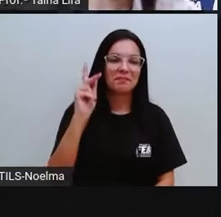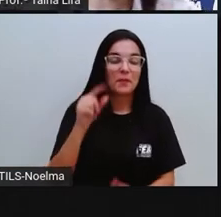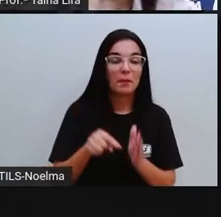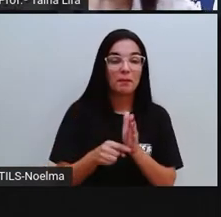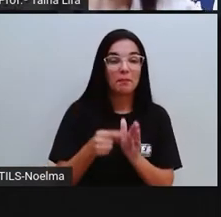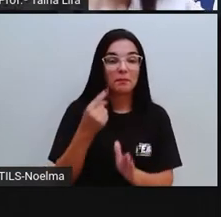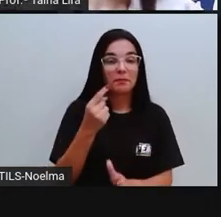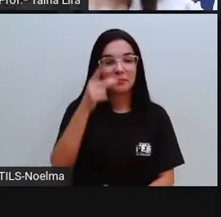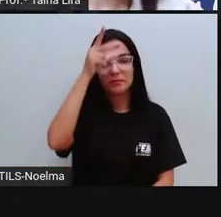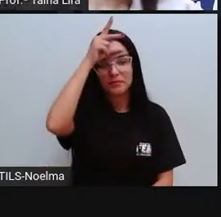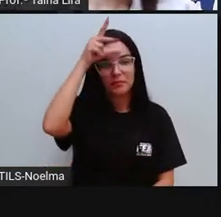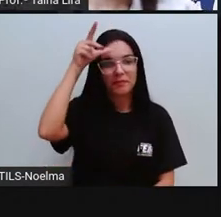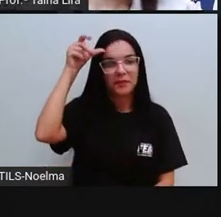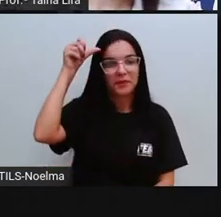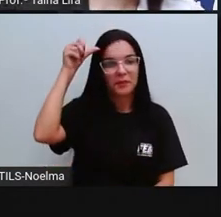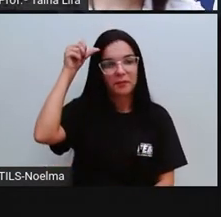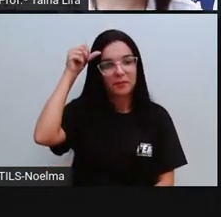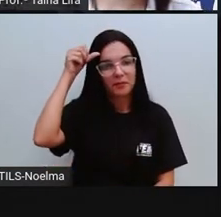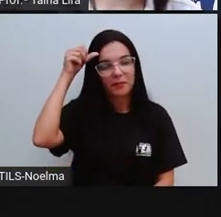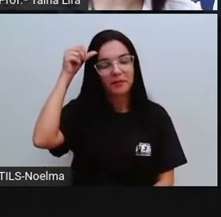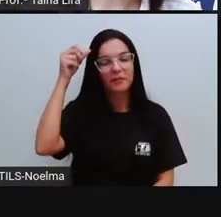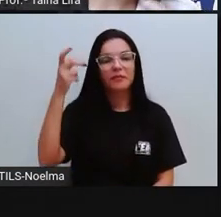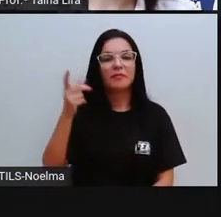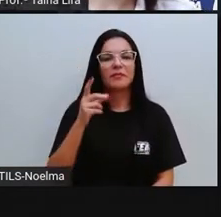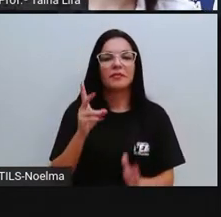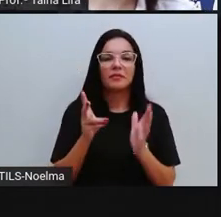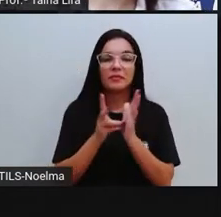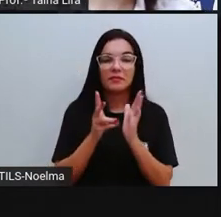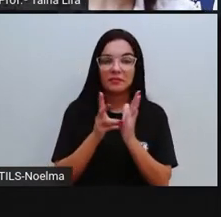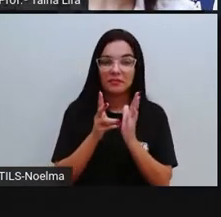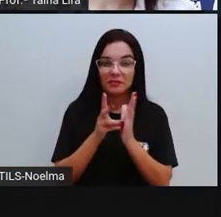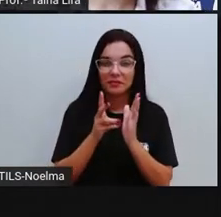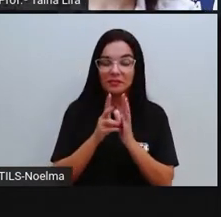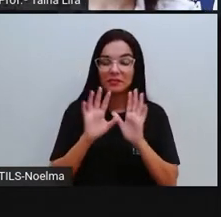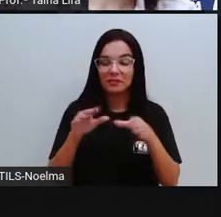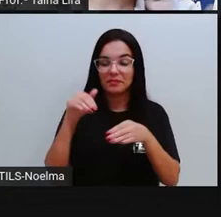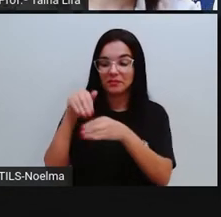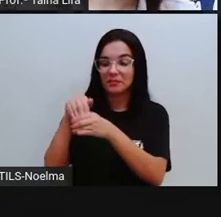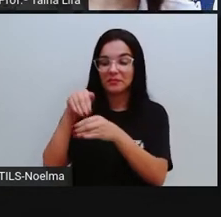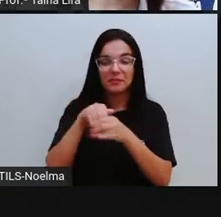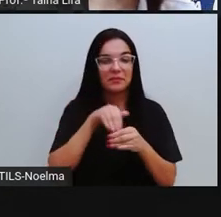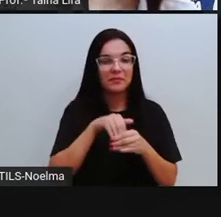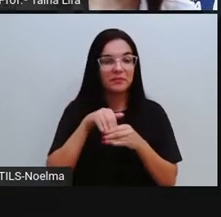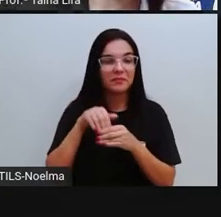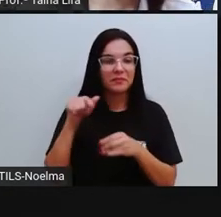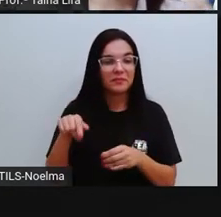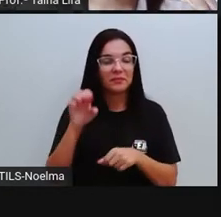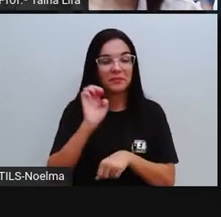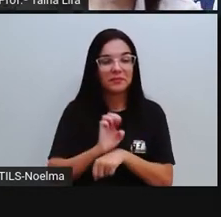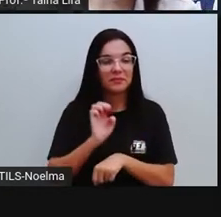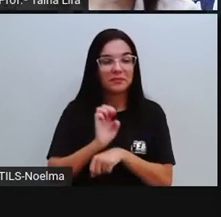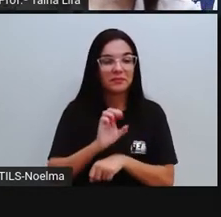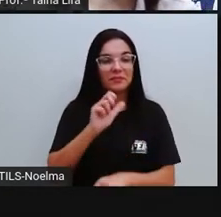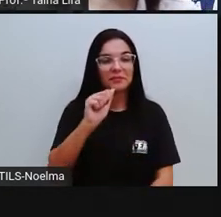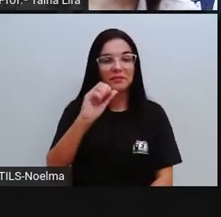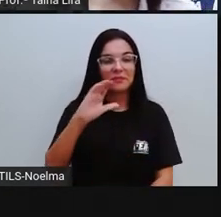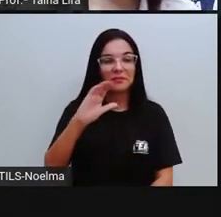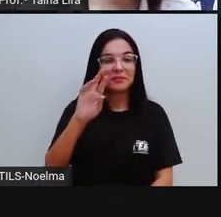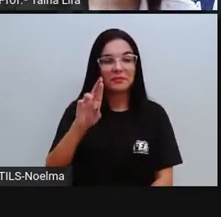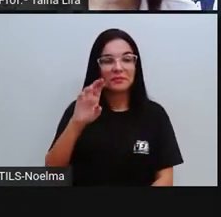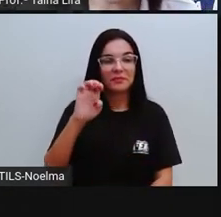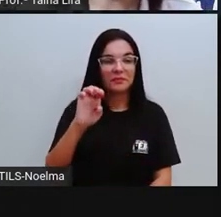é o primeiro indígena que foi eleito, né, prefeito aí no estado do Acre,